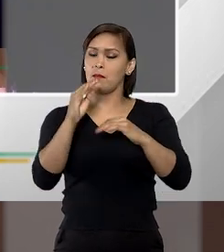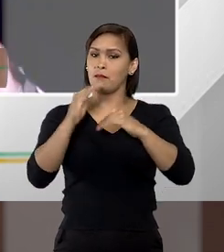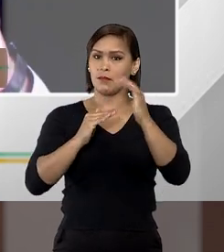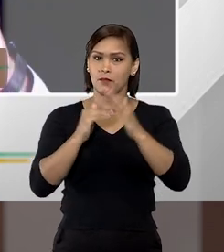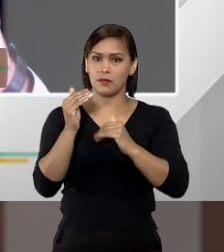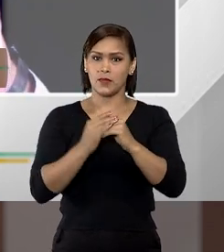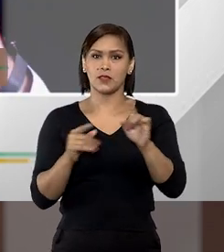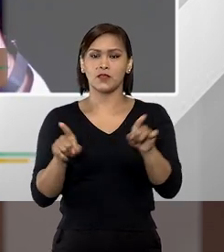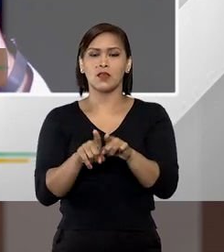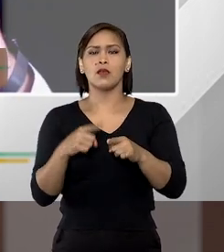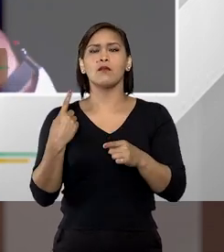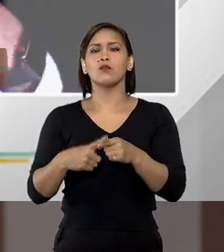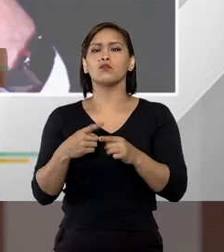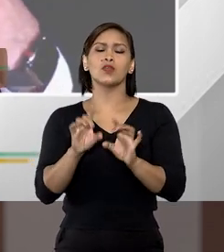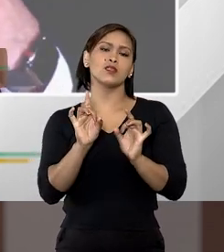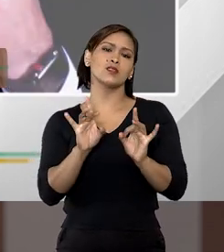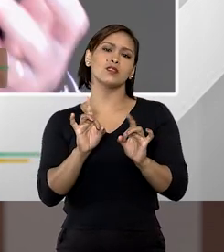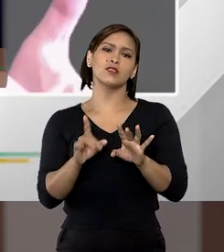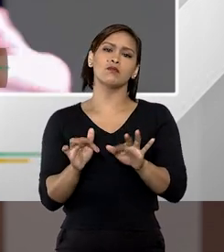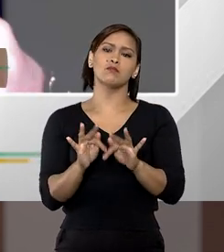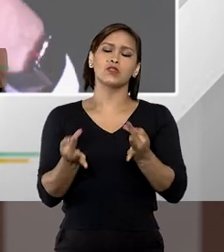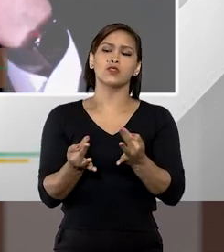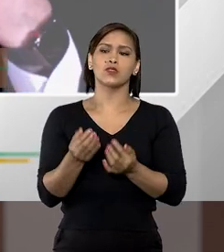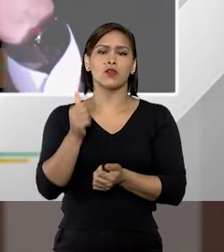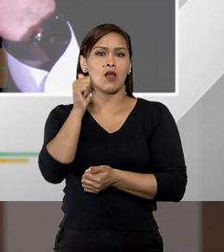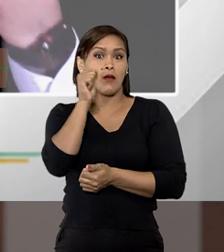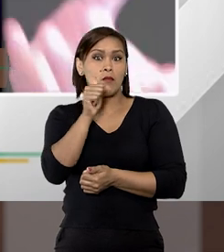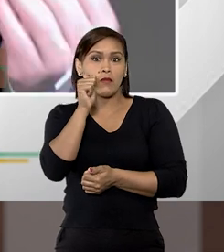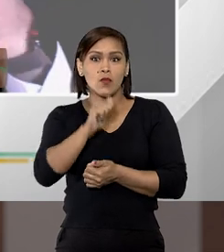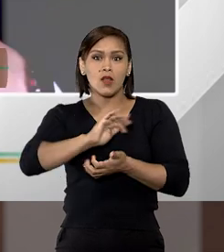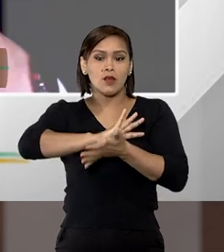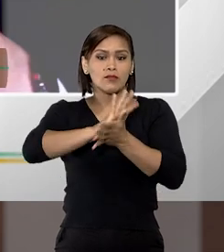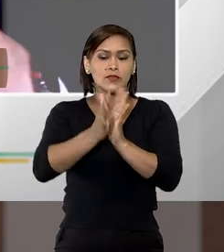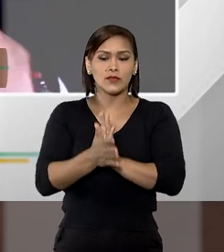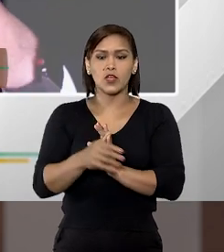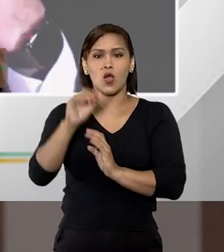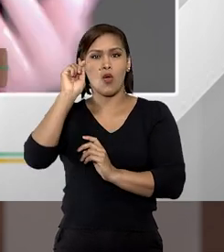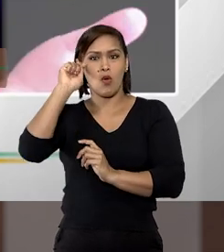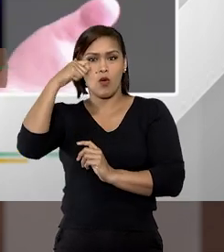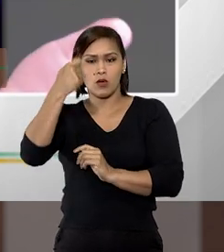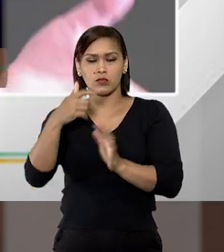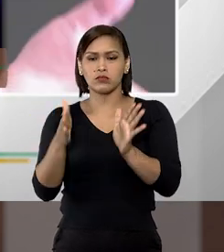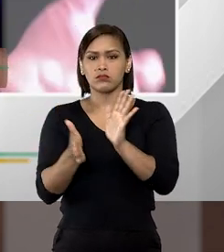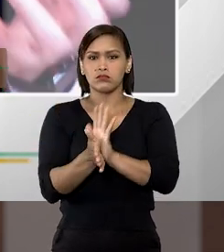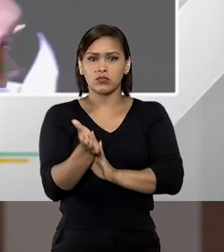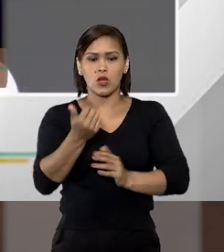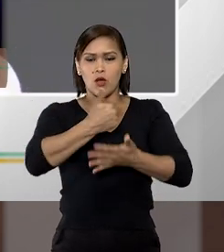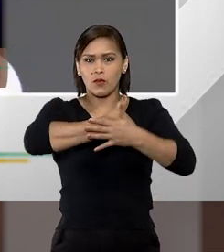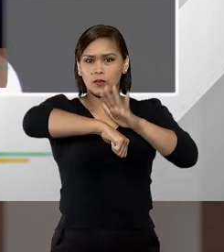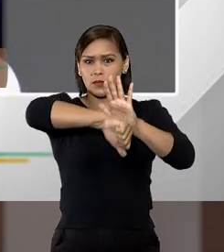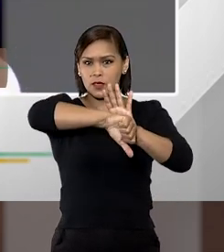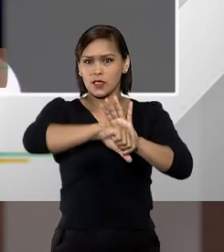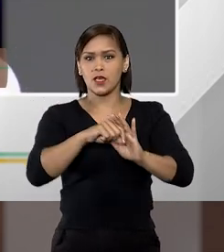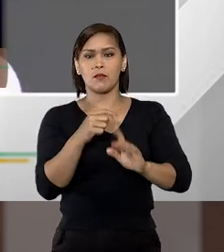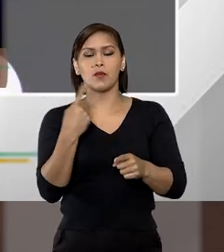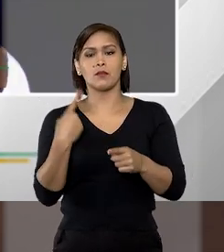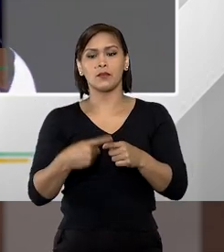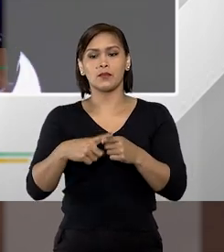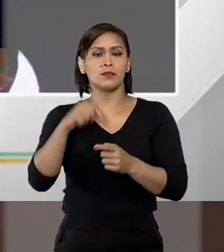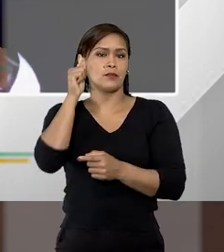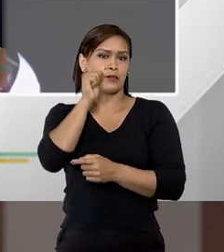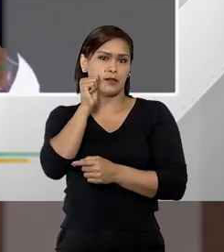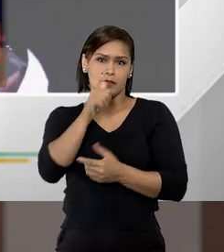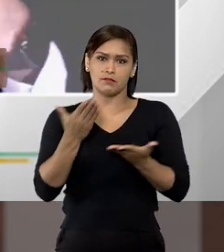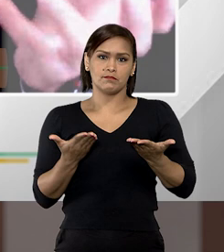praticado em razão do simples menosprezo ou discriminação do autor em relação à condição feminina, tá?